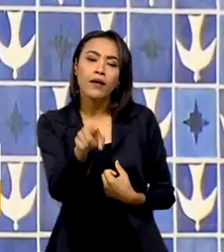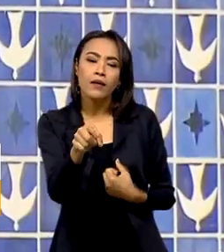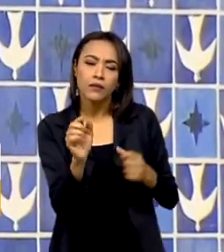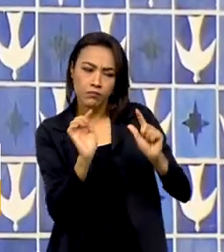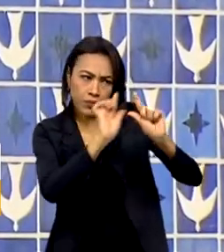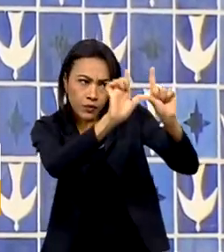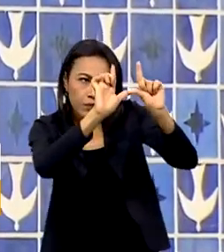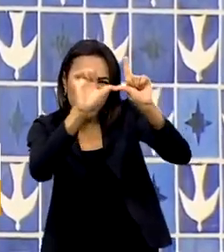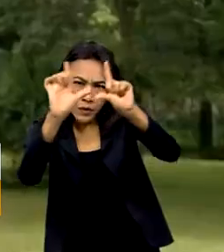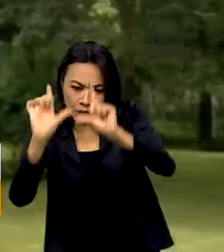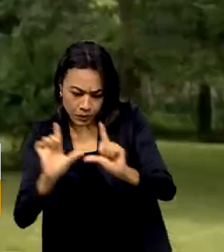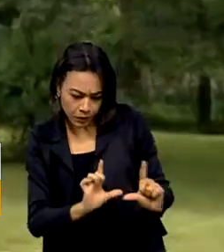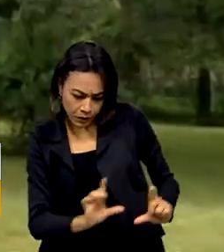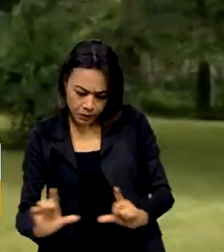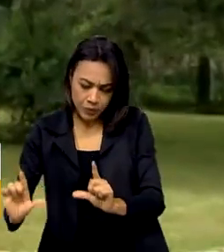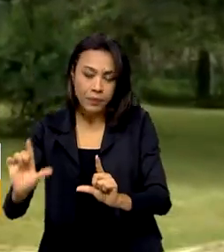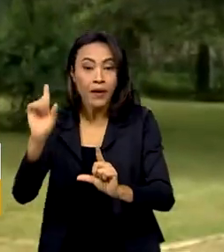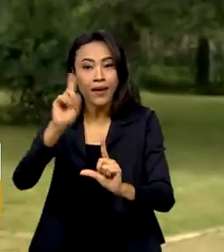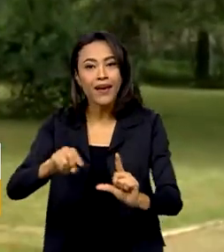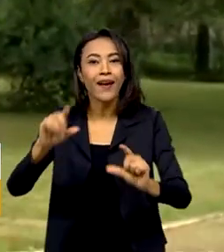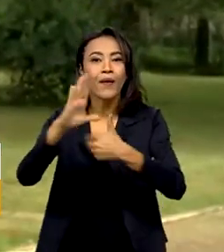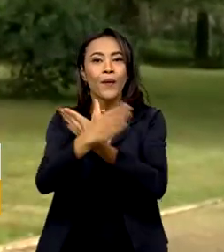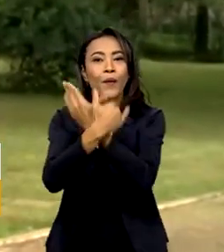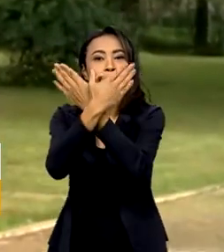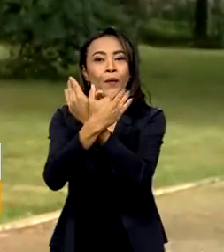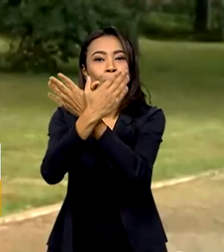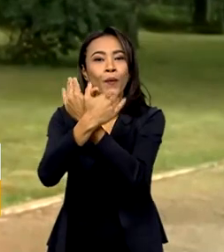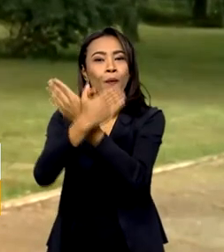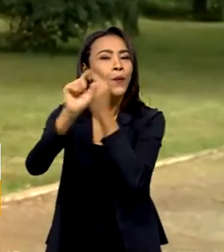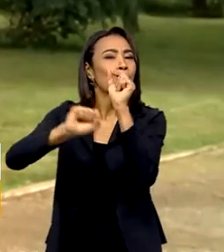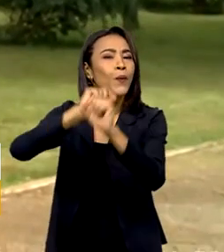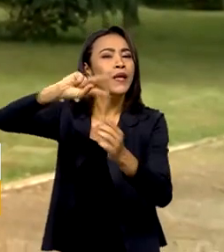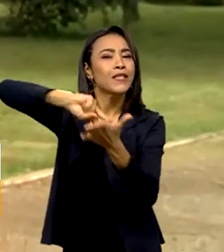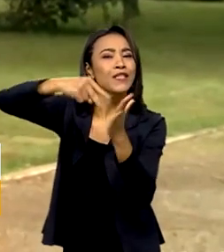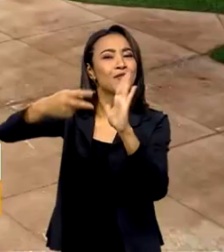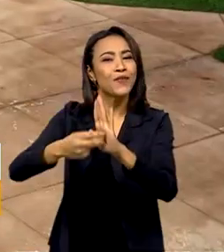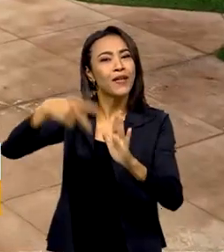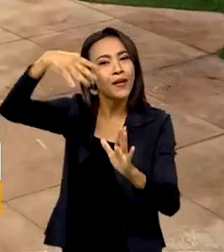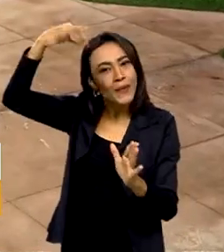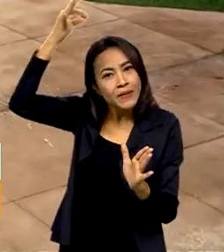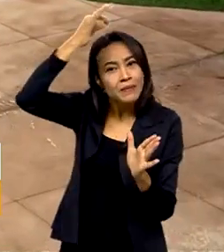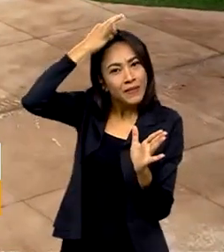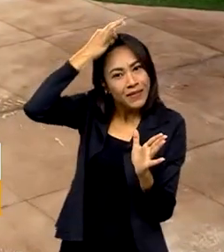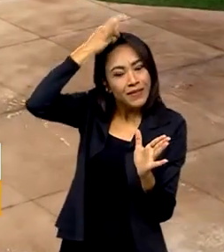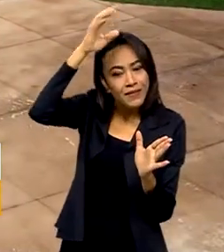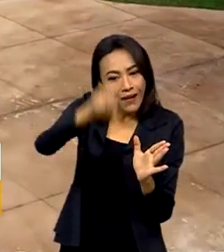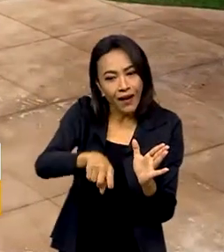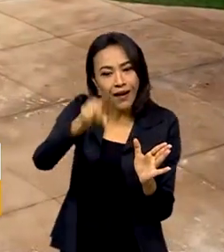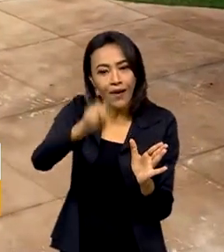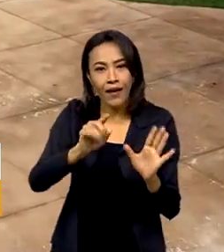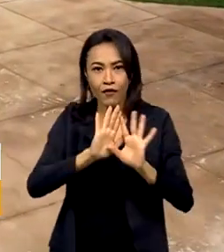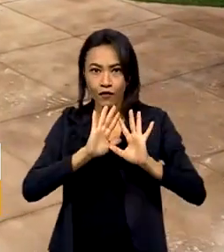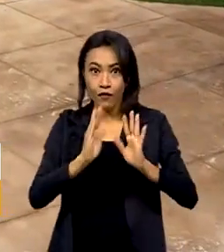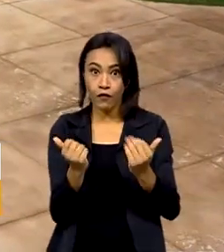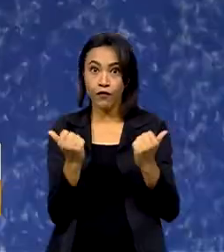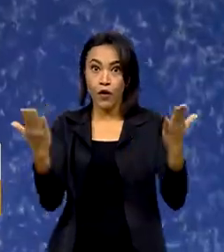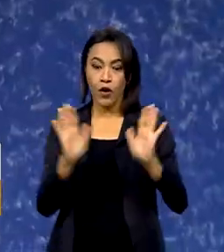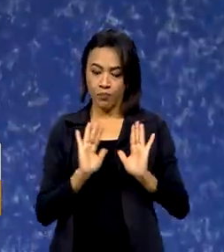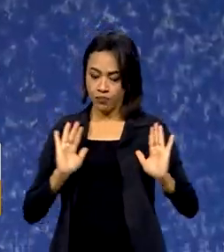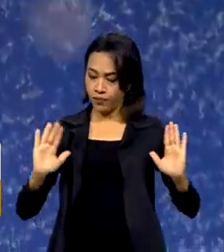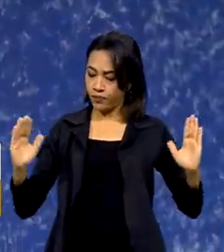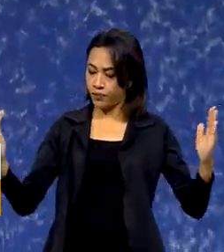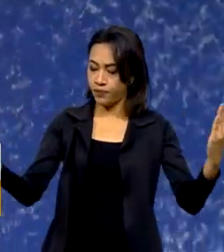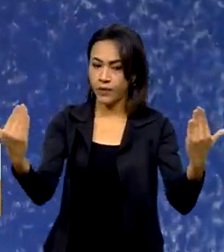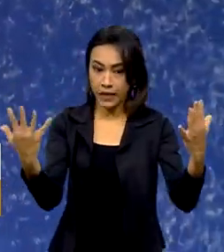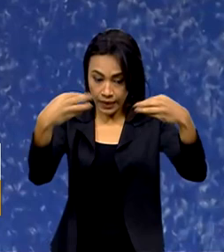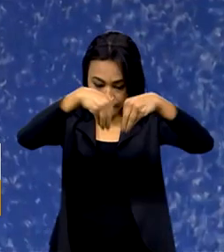azulejos do artista, com uma pomba invertida que representa o Espírito Santo, revestem as paredes externas do local. Na